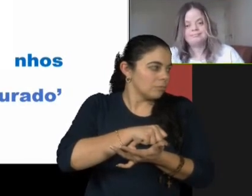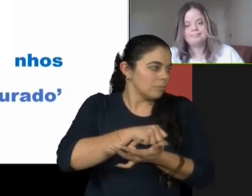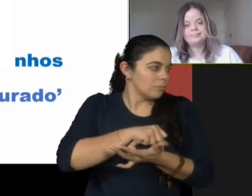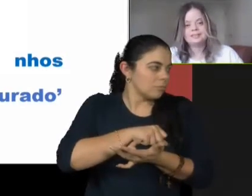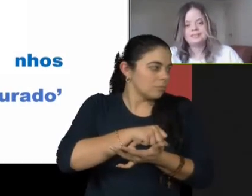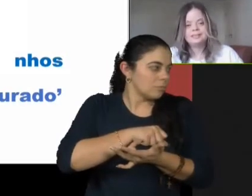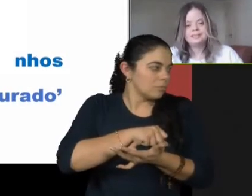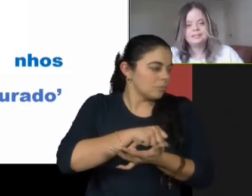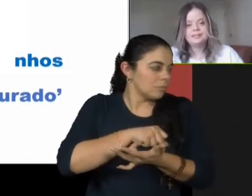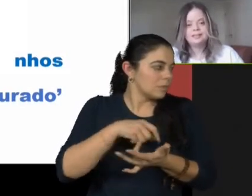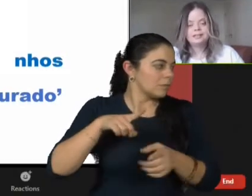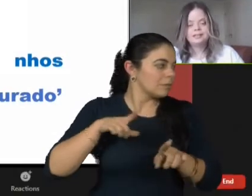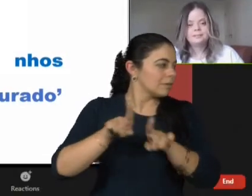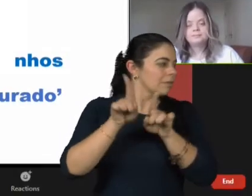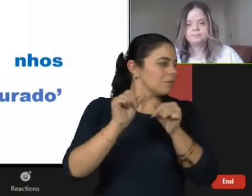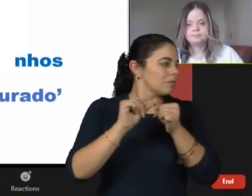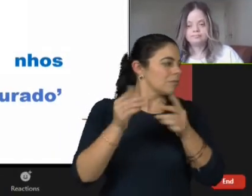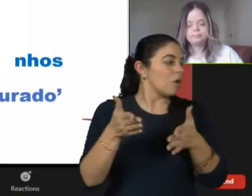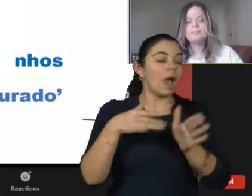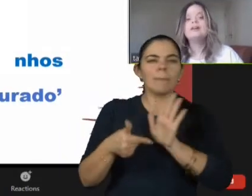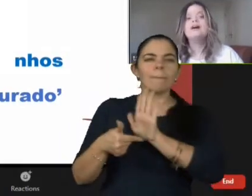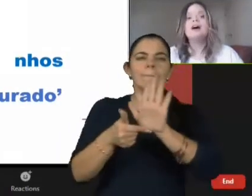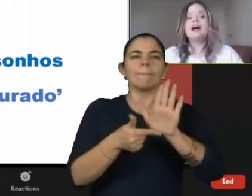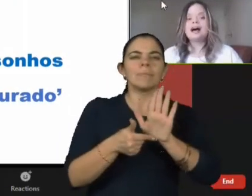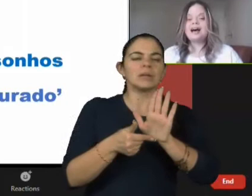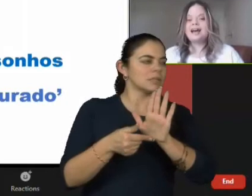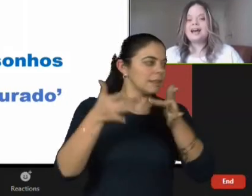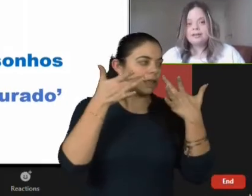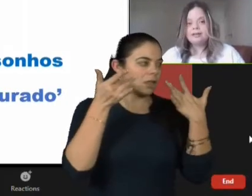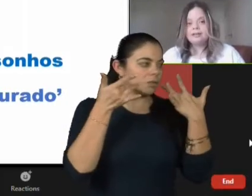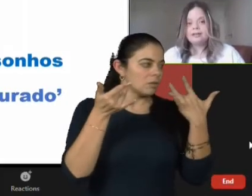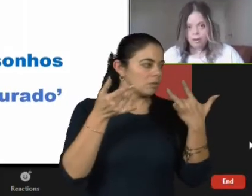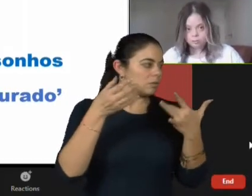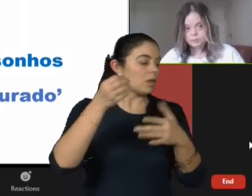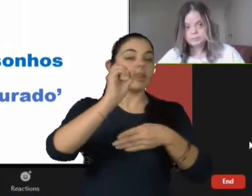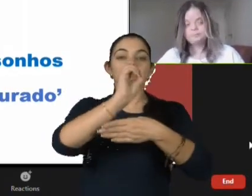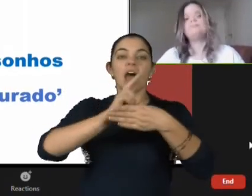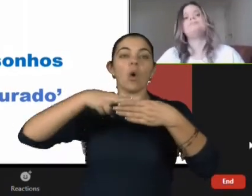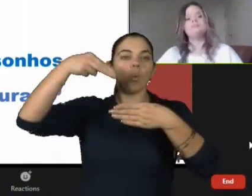E essa peça foi apresentada aonde? Ah, é... Na ONU.